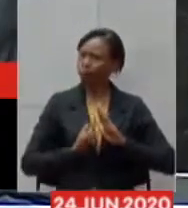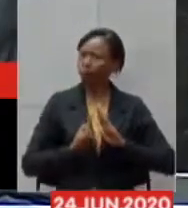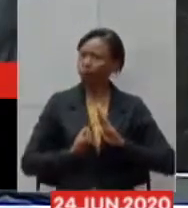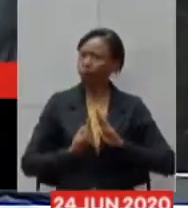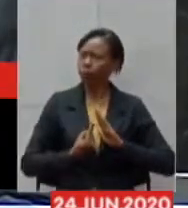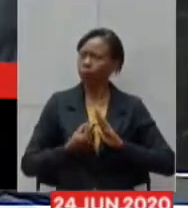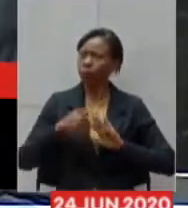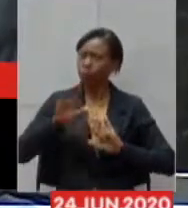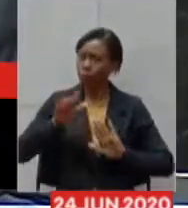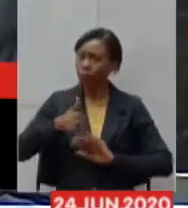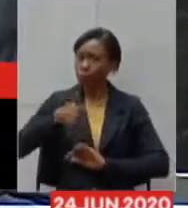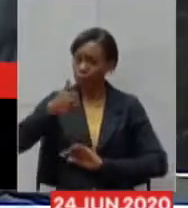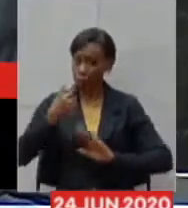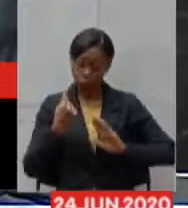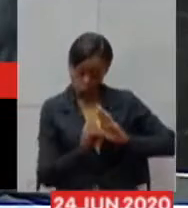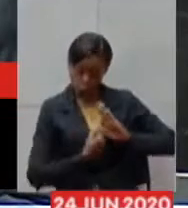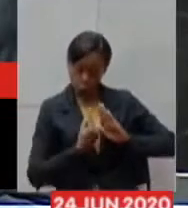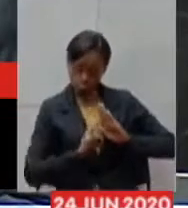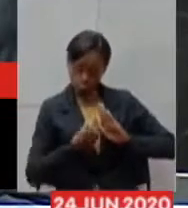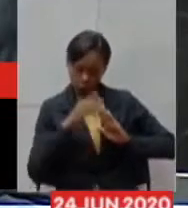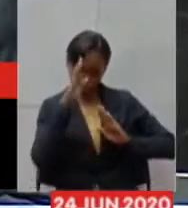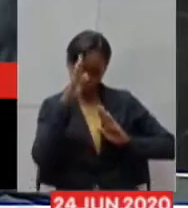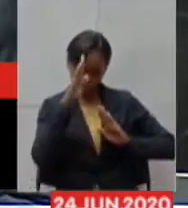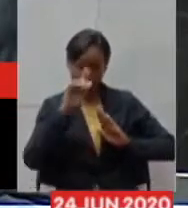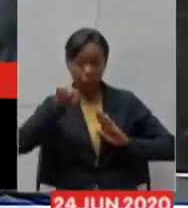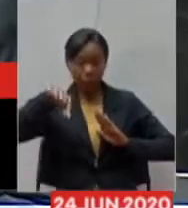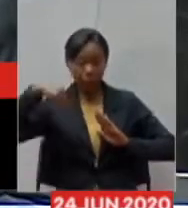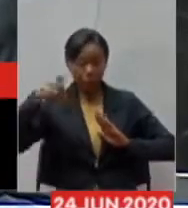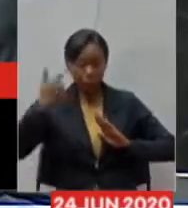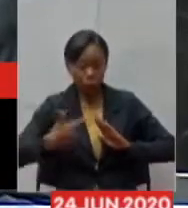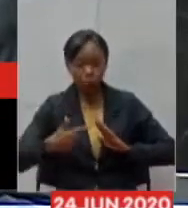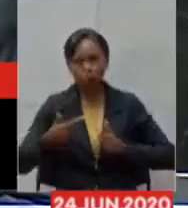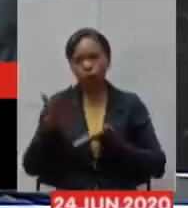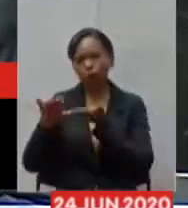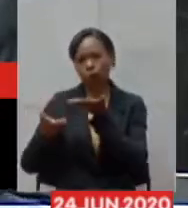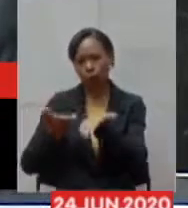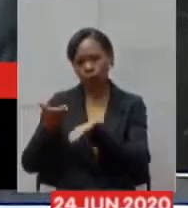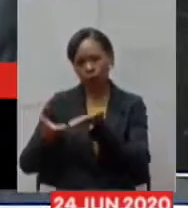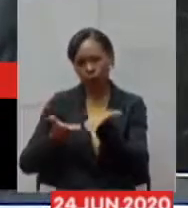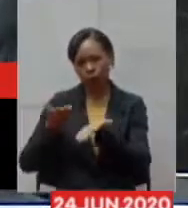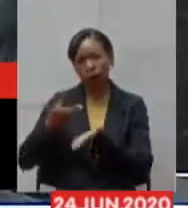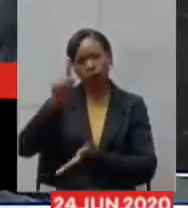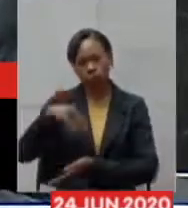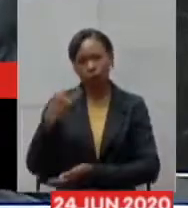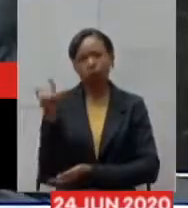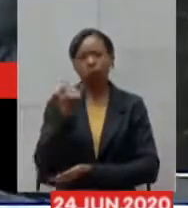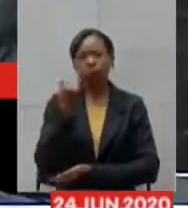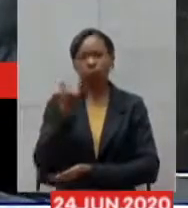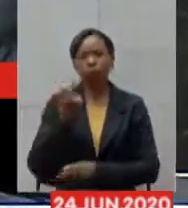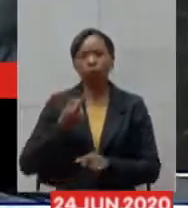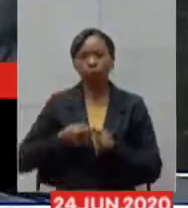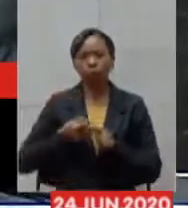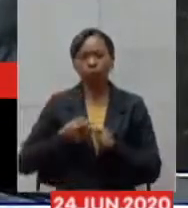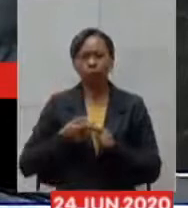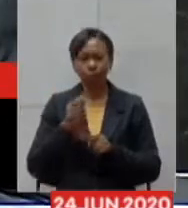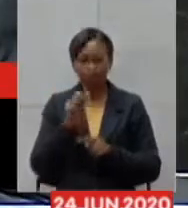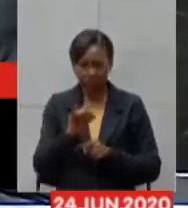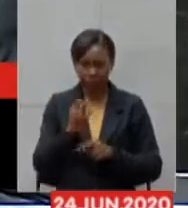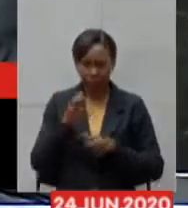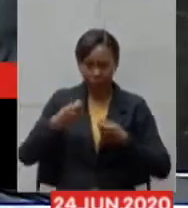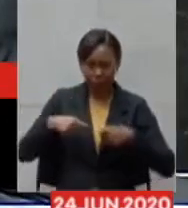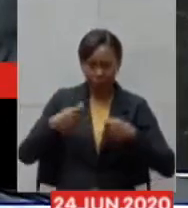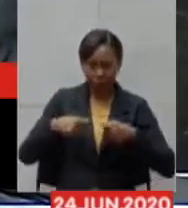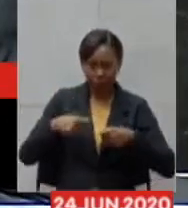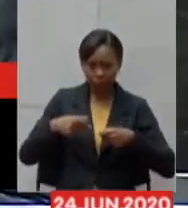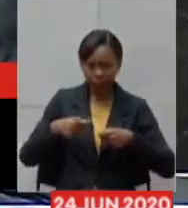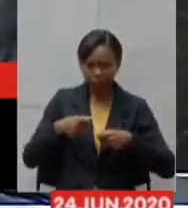primeiro a gente isola depois a gente dá assistência isso daí é fundamental porque se a gente tiver necessidade de abrir esses